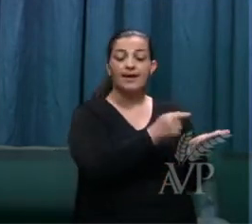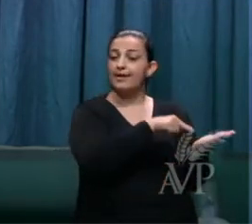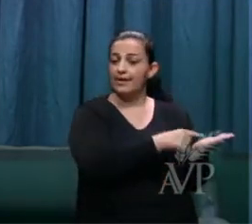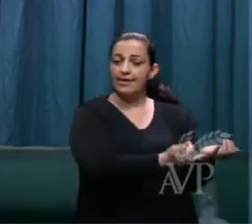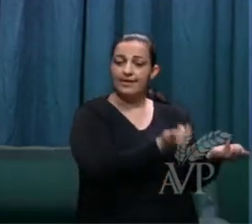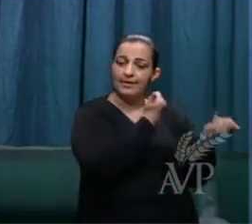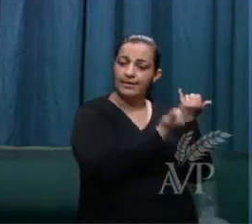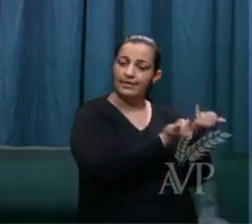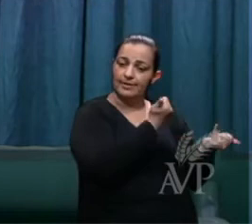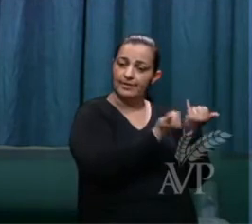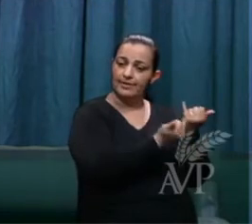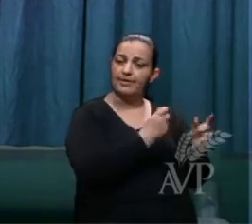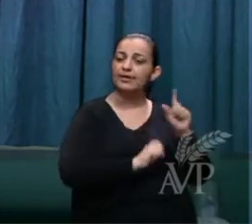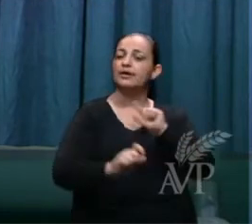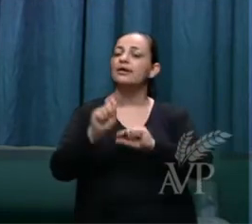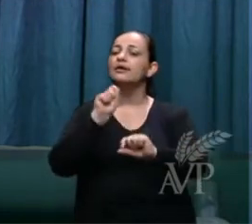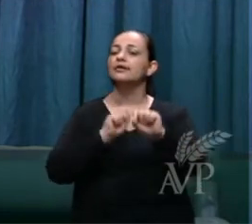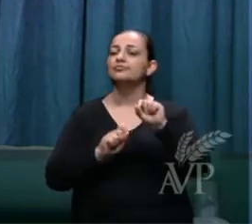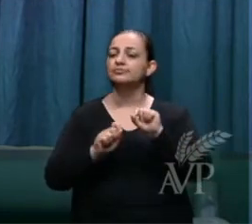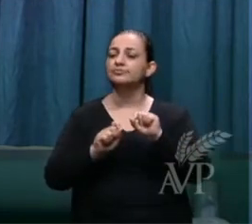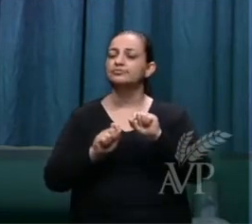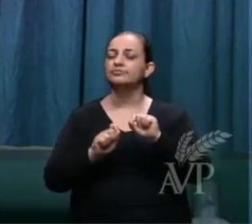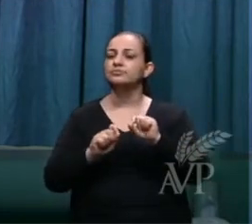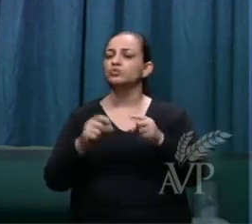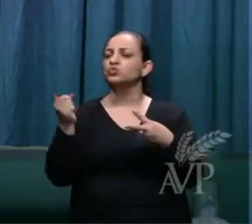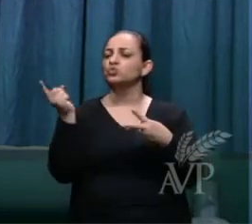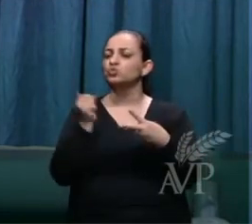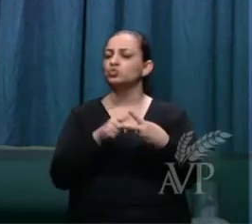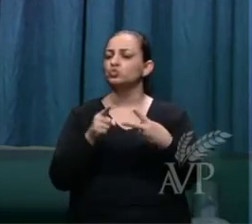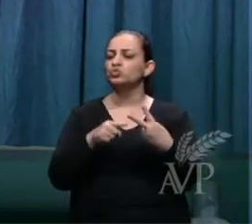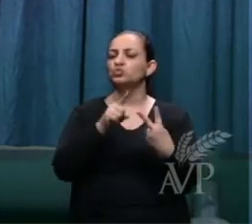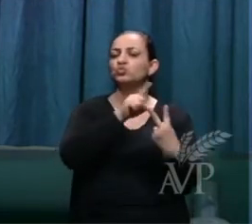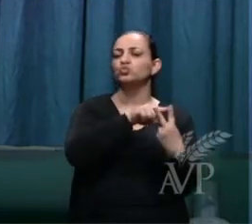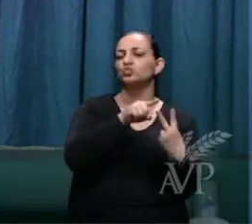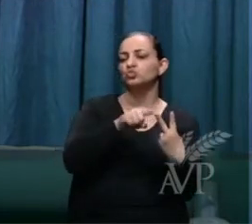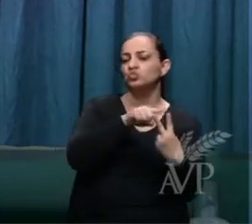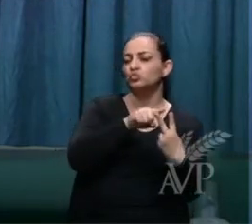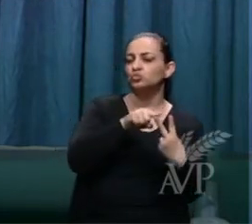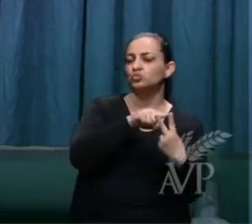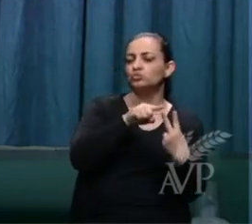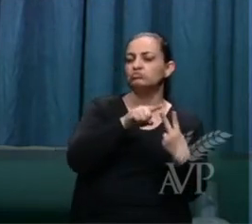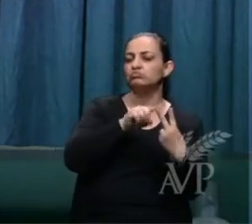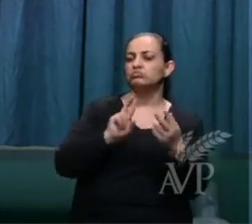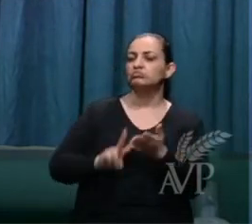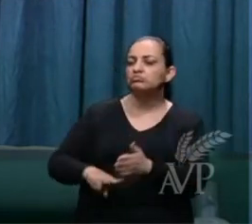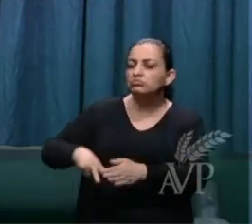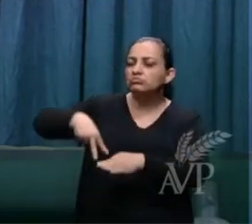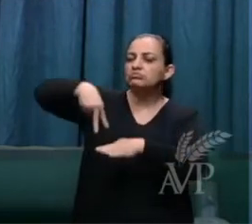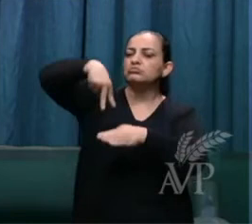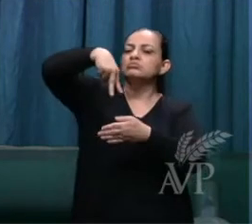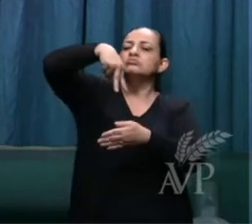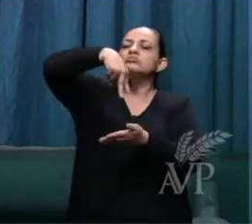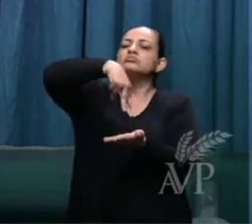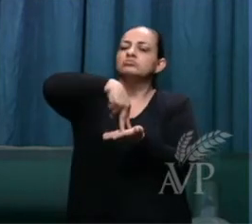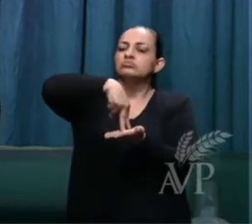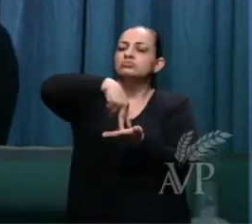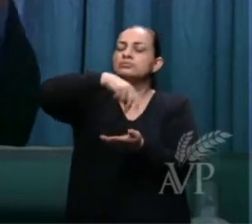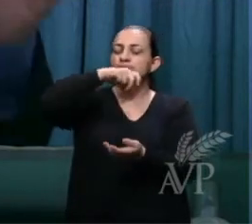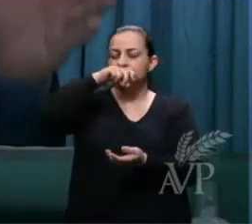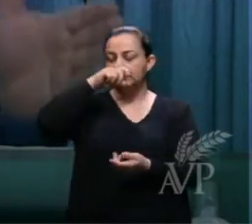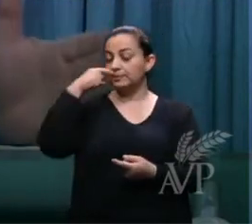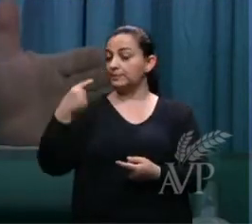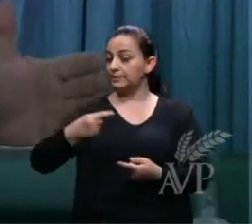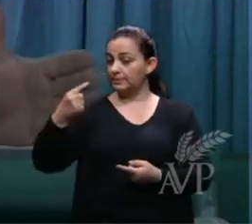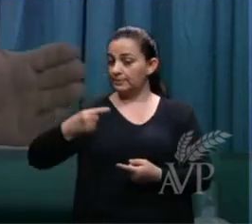haverá duas ressurreições temos a primeira